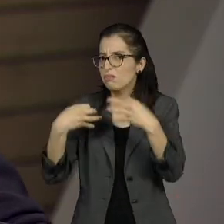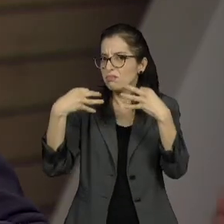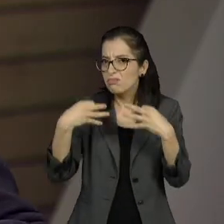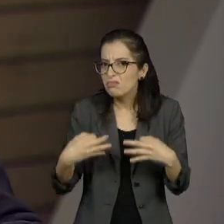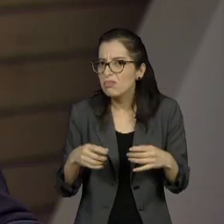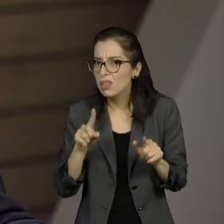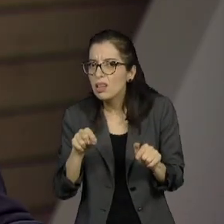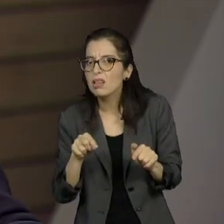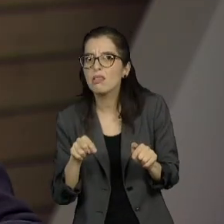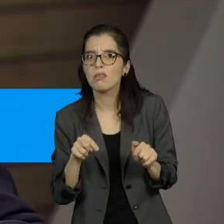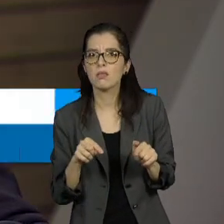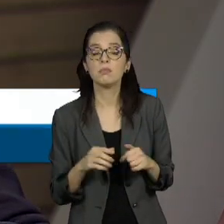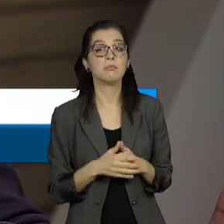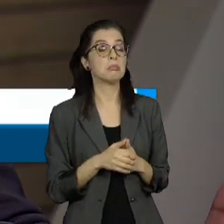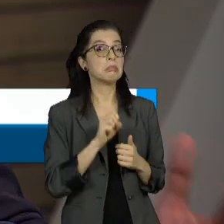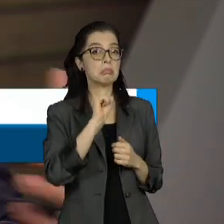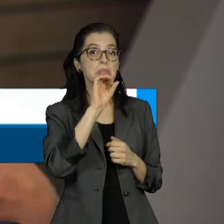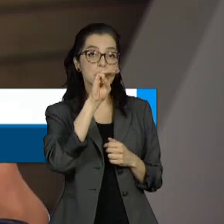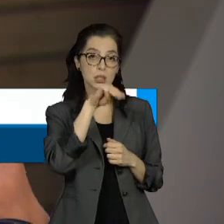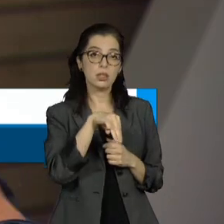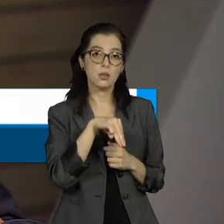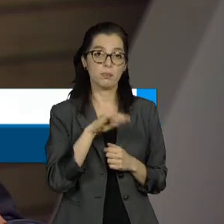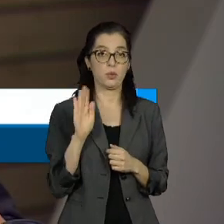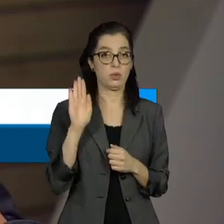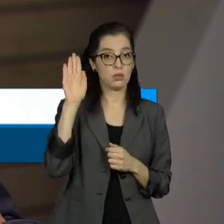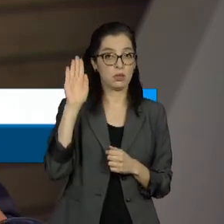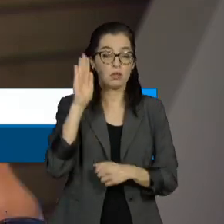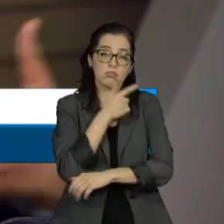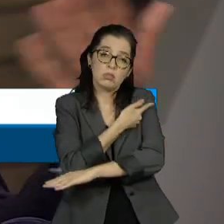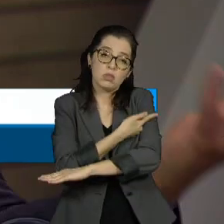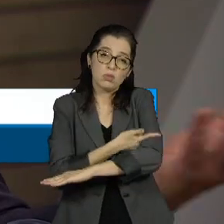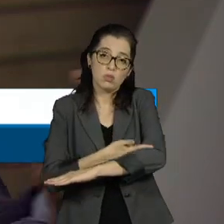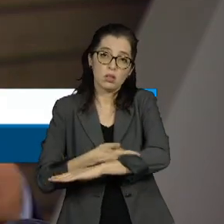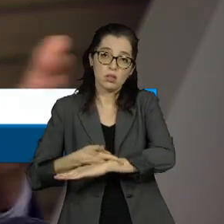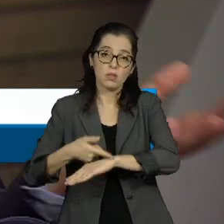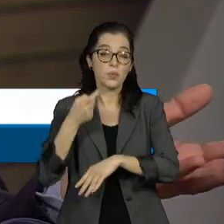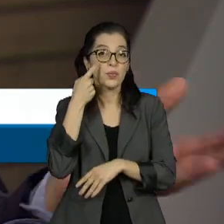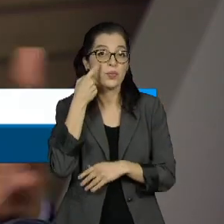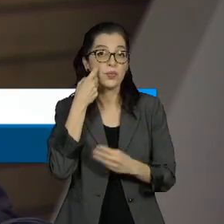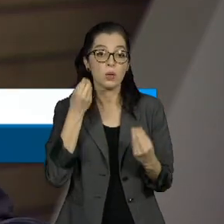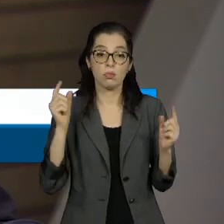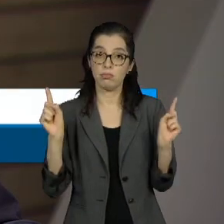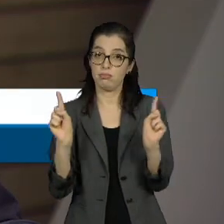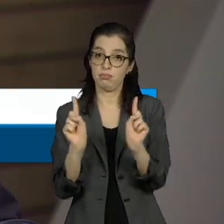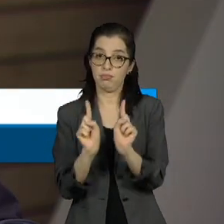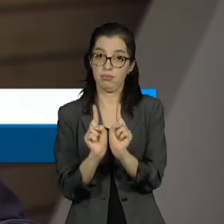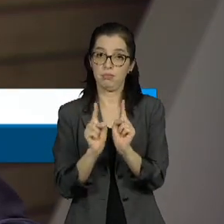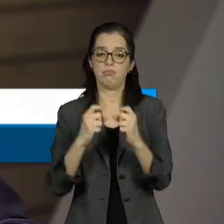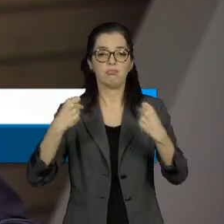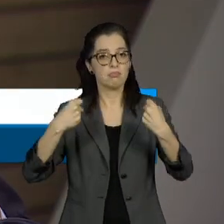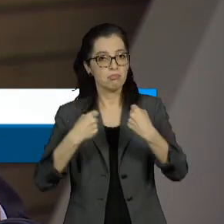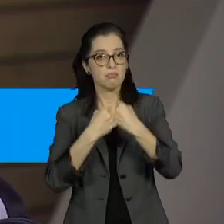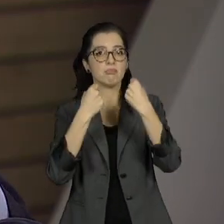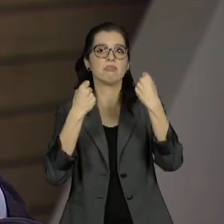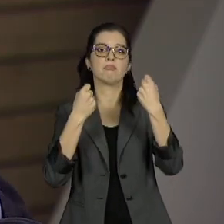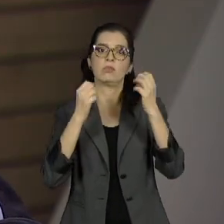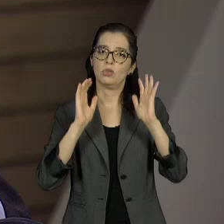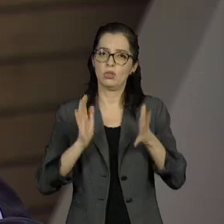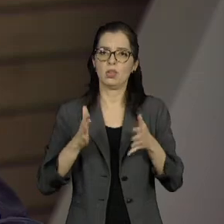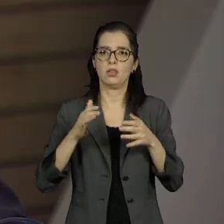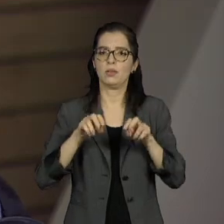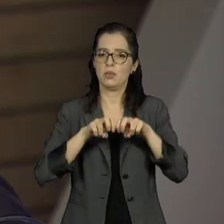candidatos tentam passar essa ideia também, né? Você vê que nos encontros públicos, assim, nos debates, acho que até aqui no Roda Viva, né, Vera? Eles tentam